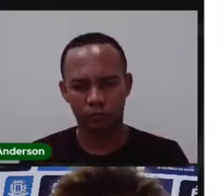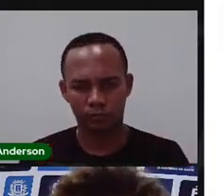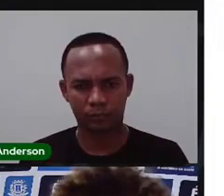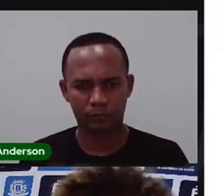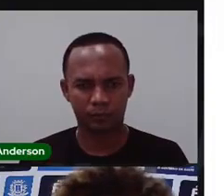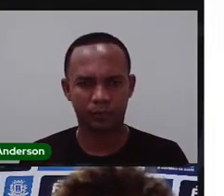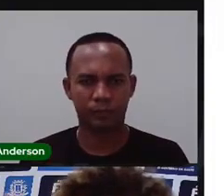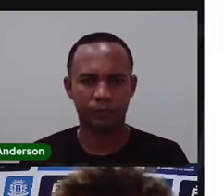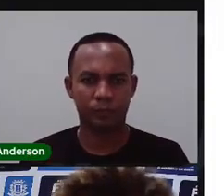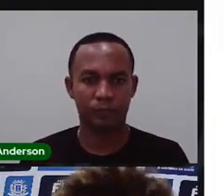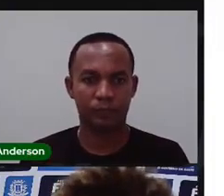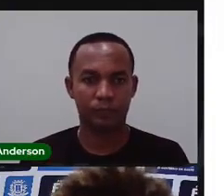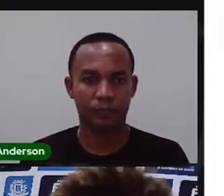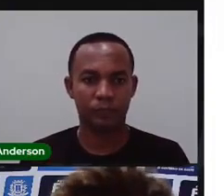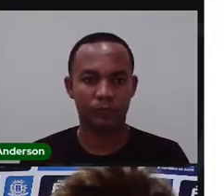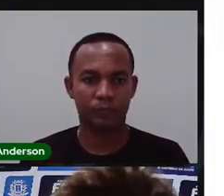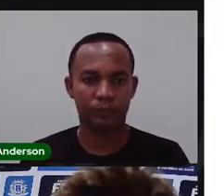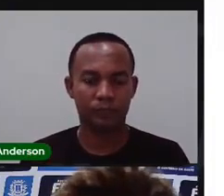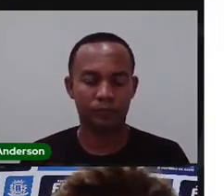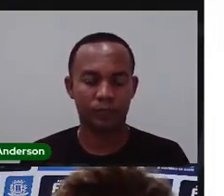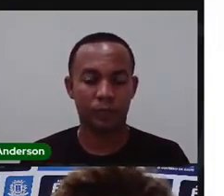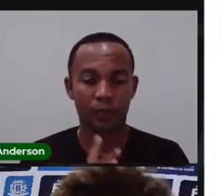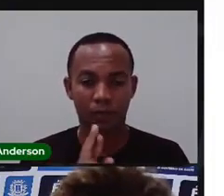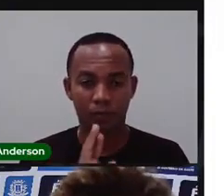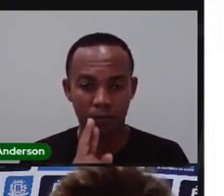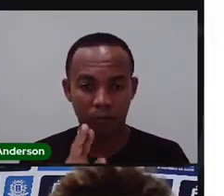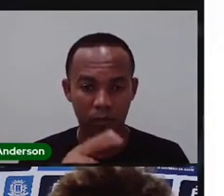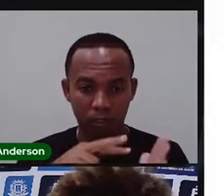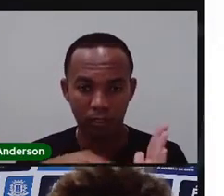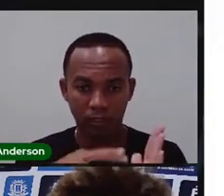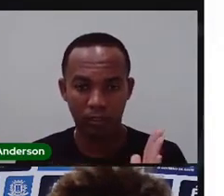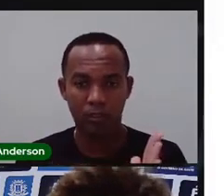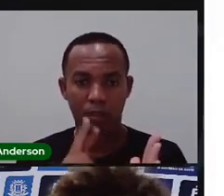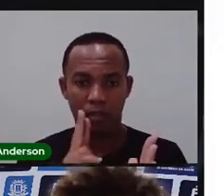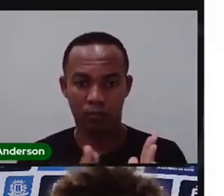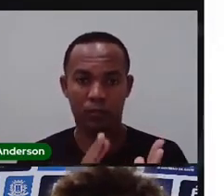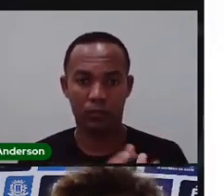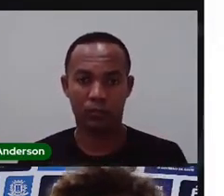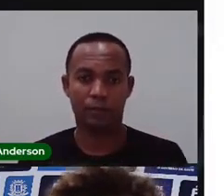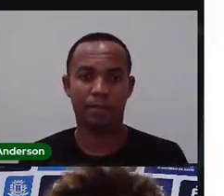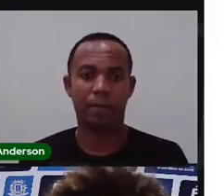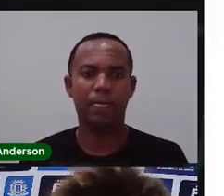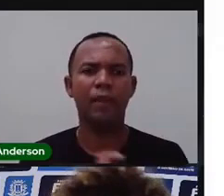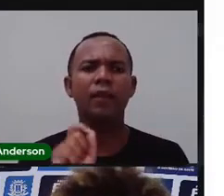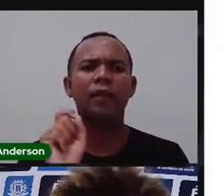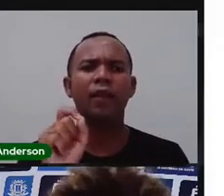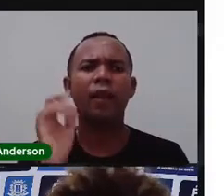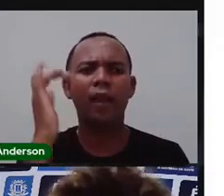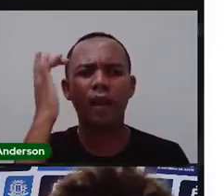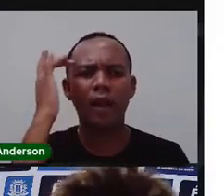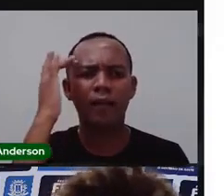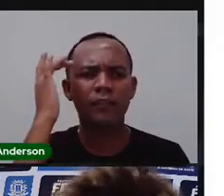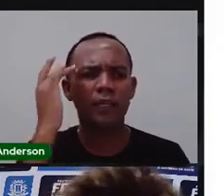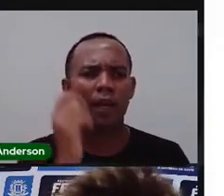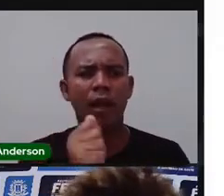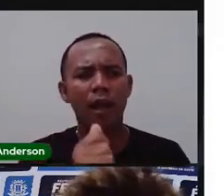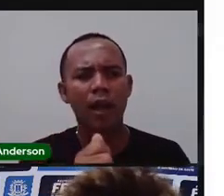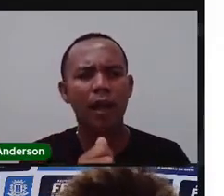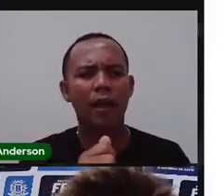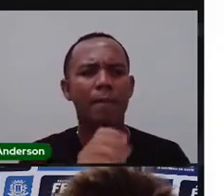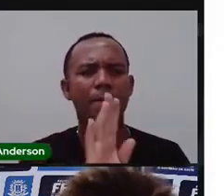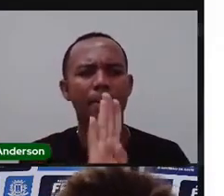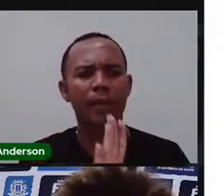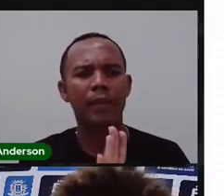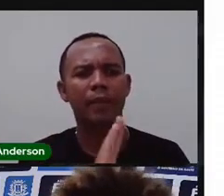Nas próximas aulas, a Pró vai mandar beijo para a escola tal, para vocês ficarem bem felizes. Quem acha que é a letra A? Coloca aqui embaixo